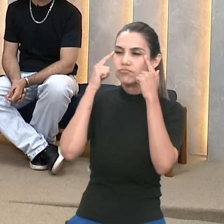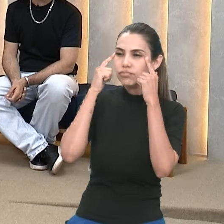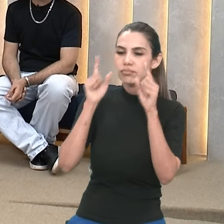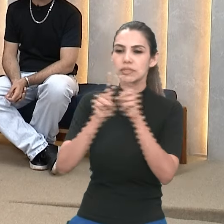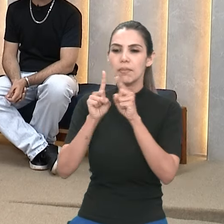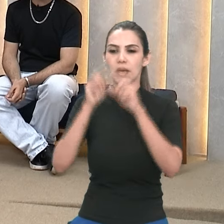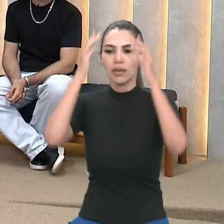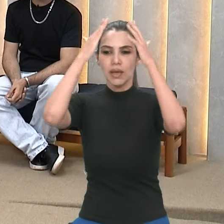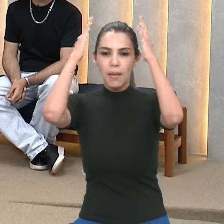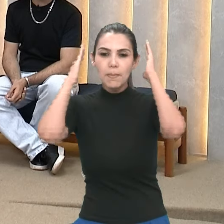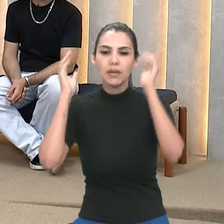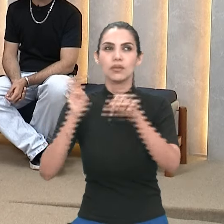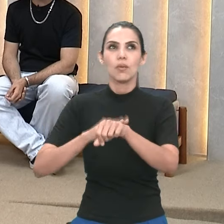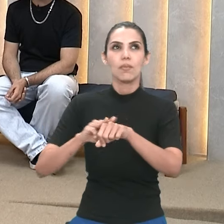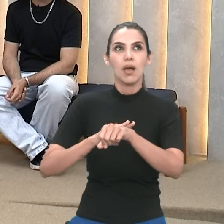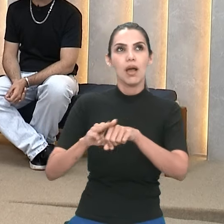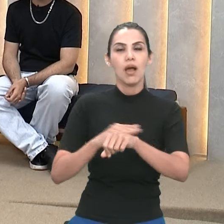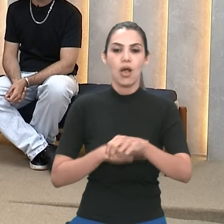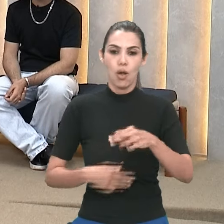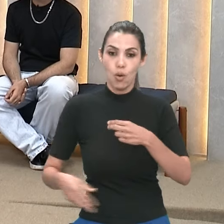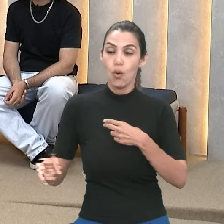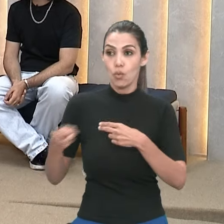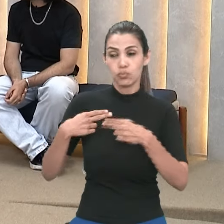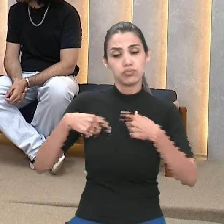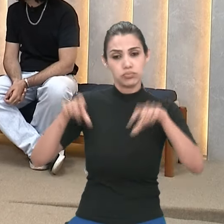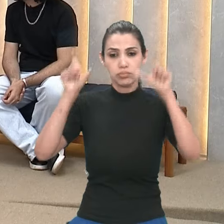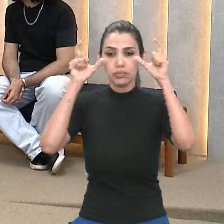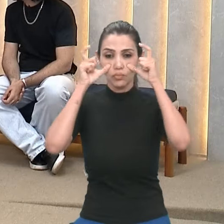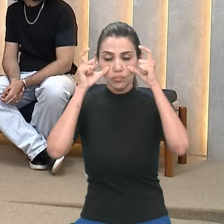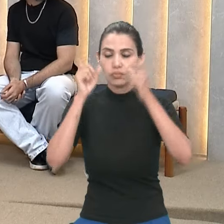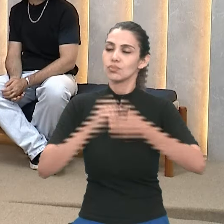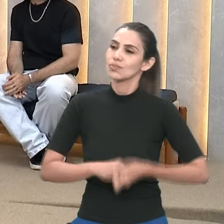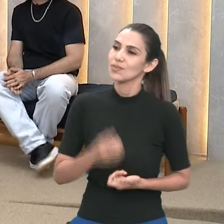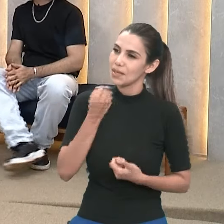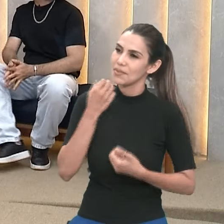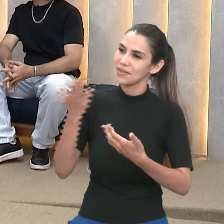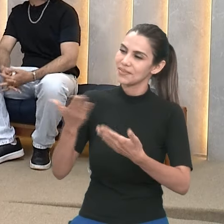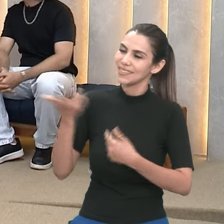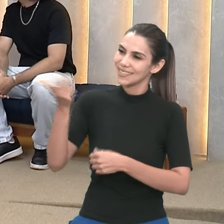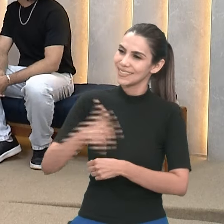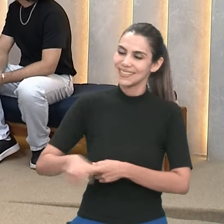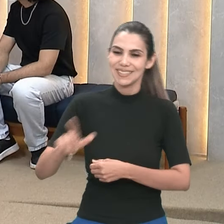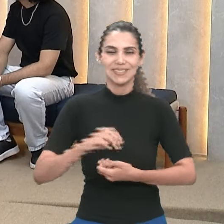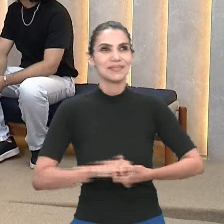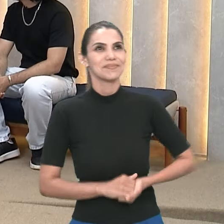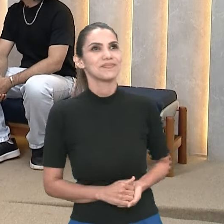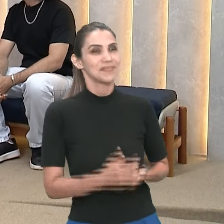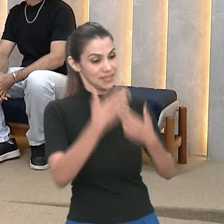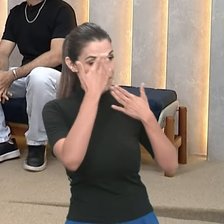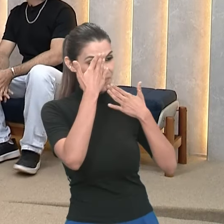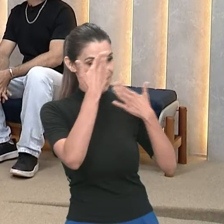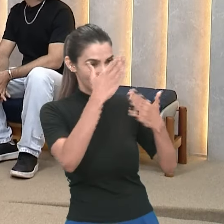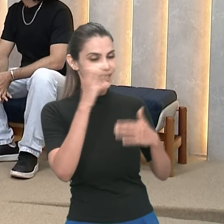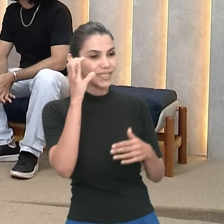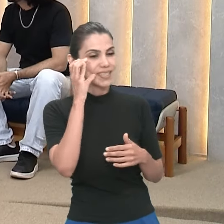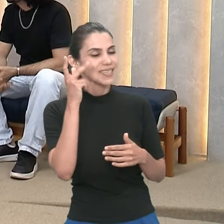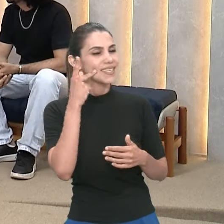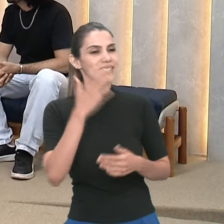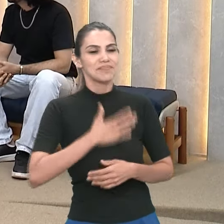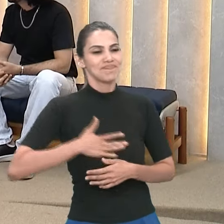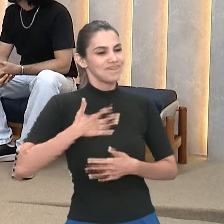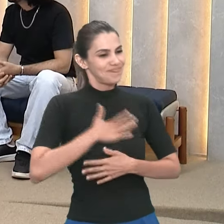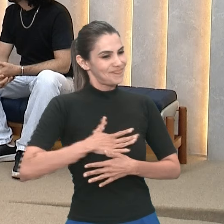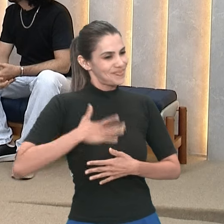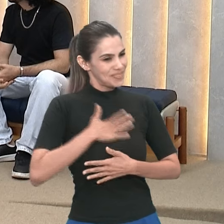cabelos castanhos e usa óculos com armação transparente. Seja bem-vinda também novamente aqui com a gente. Muito obrigada, Cássia. É um prazer